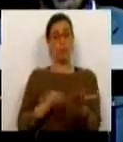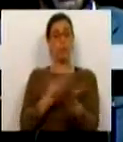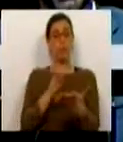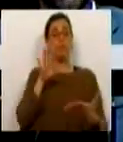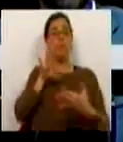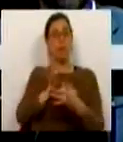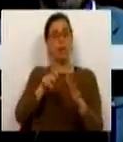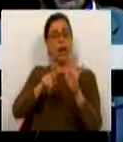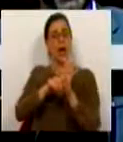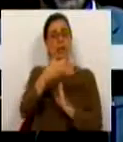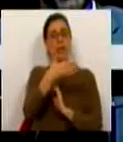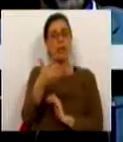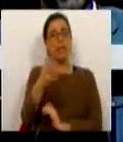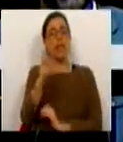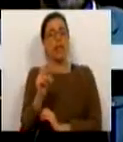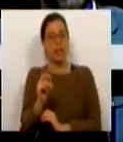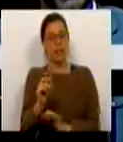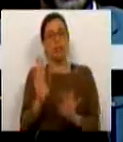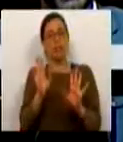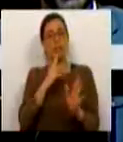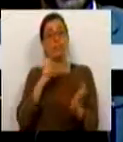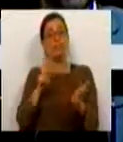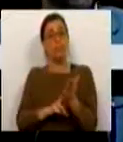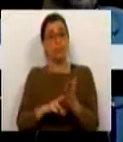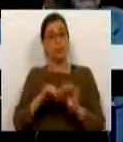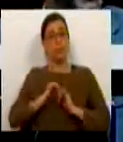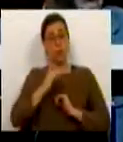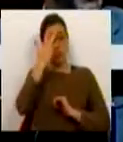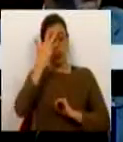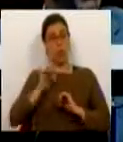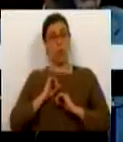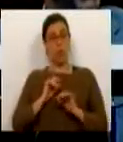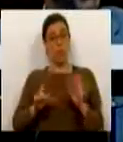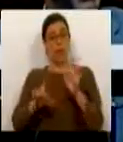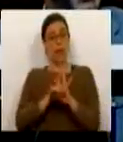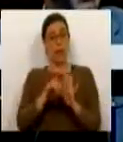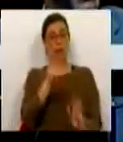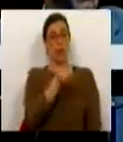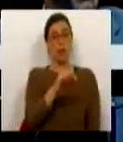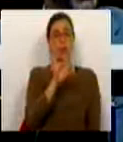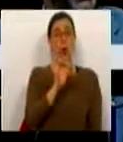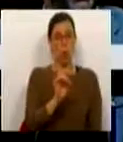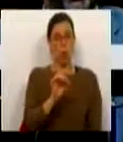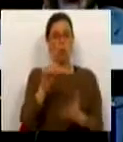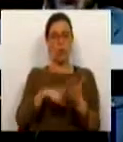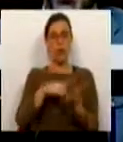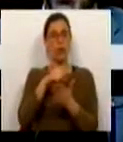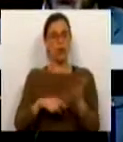reportarem ao artigo 113, não deixa de ser verdade que em nosso entender a Lei de 2008 se encontra